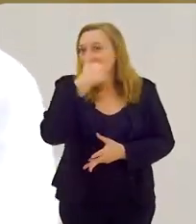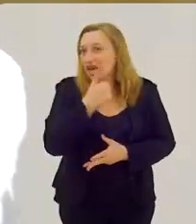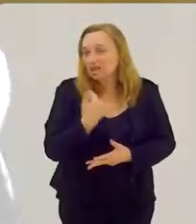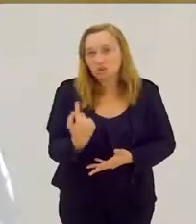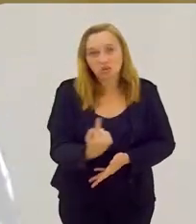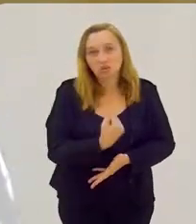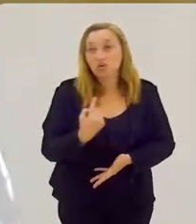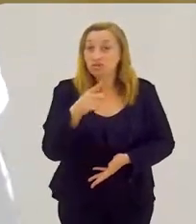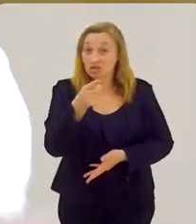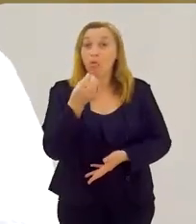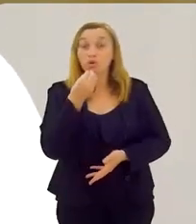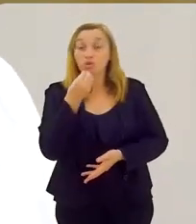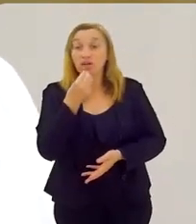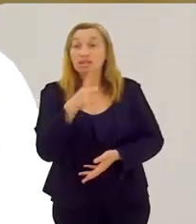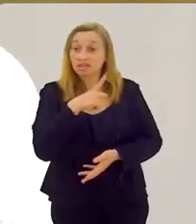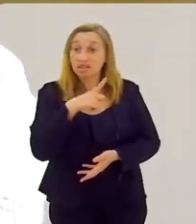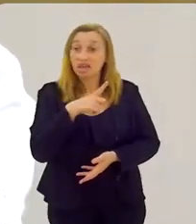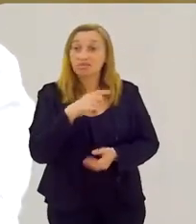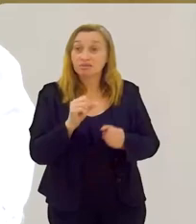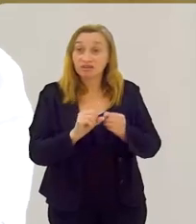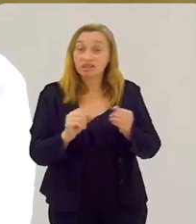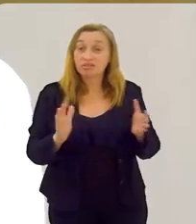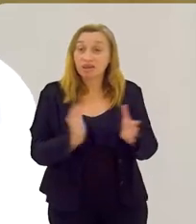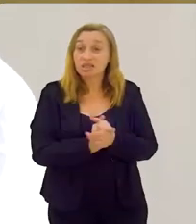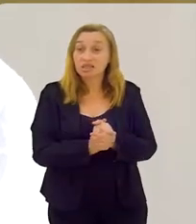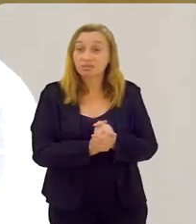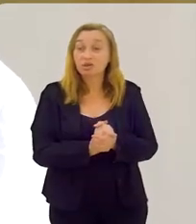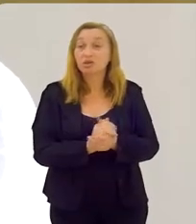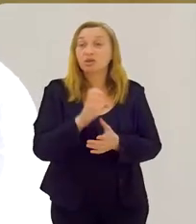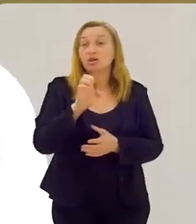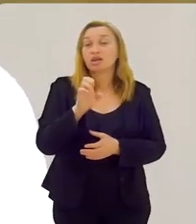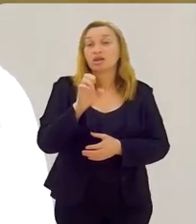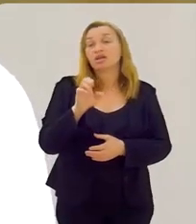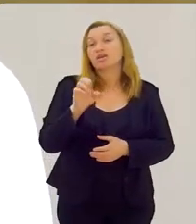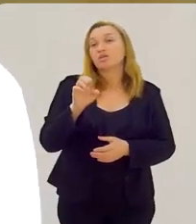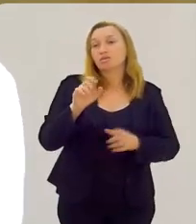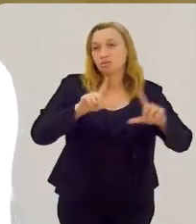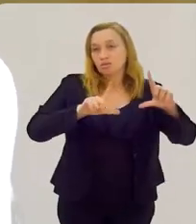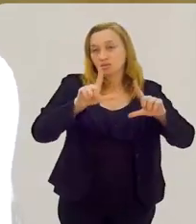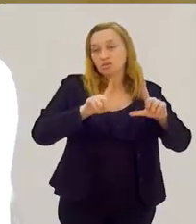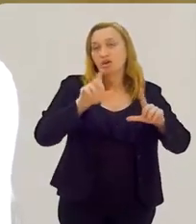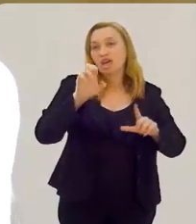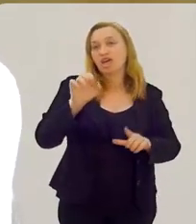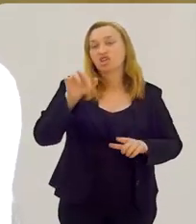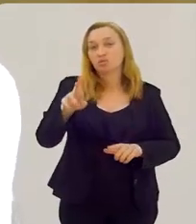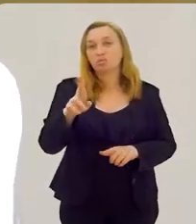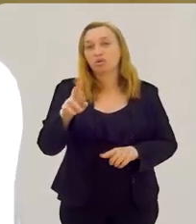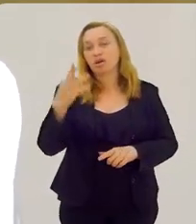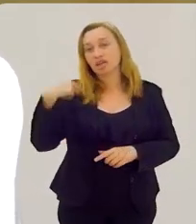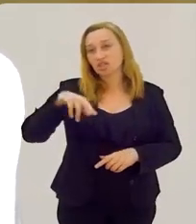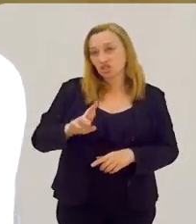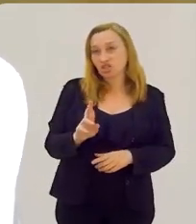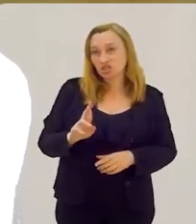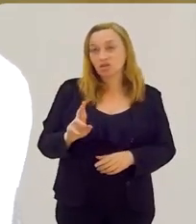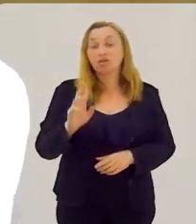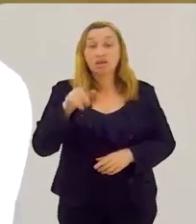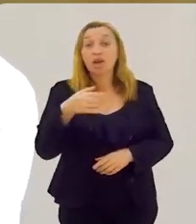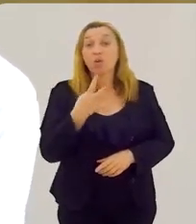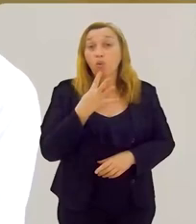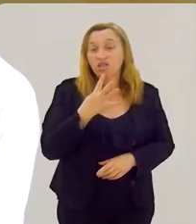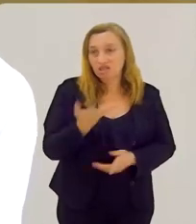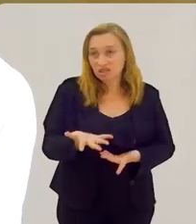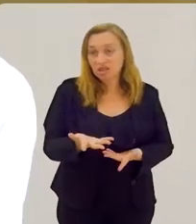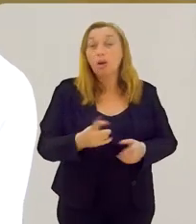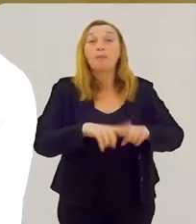é lindo, inclusive, você teve a oportunidade de fazer um casamento da Expo Religião, dentro de matrizes africanas, que é um